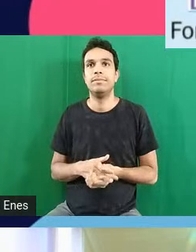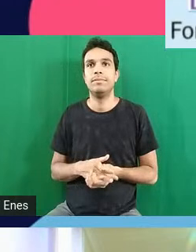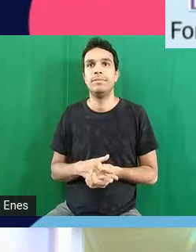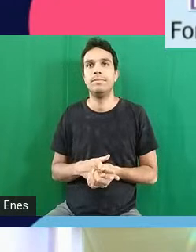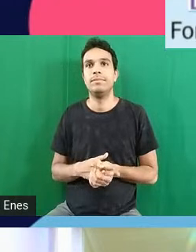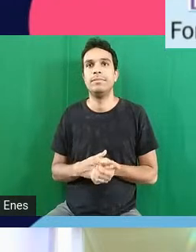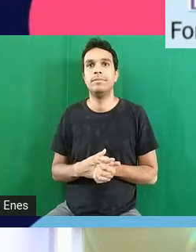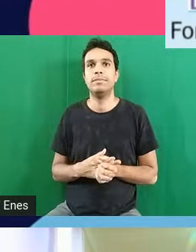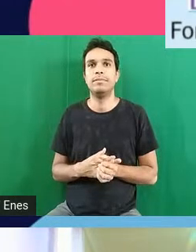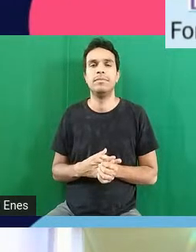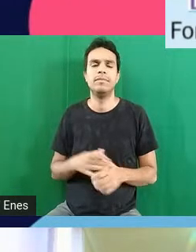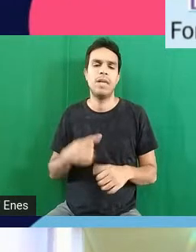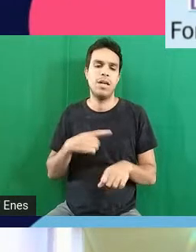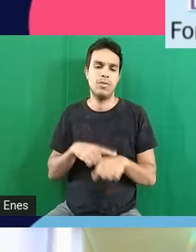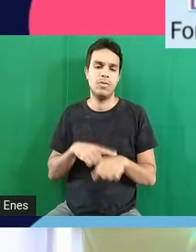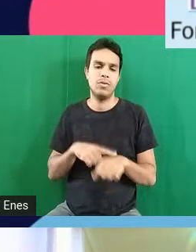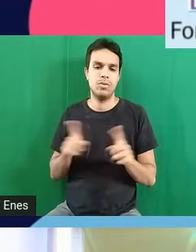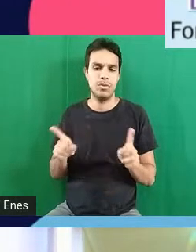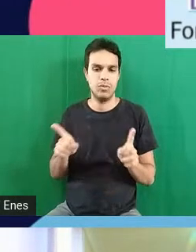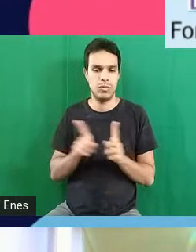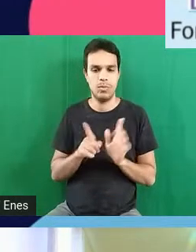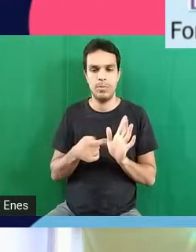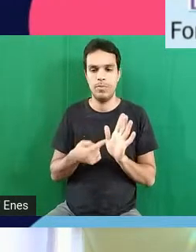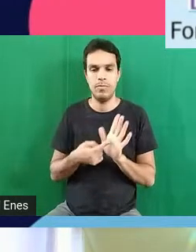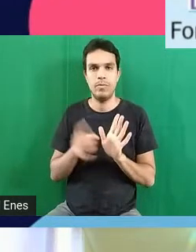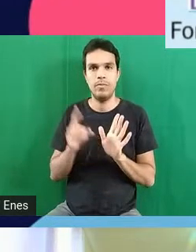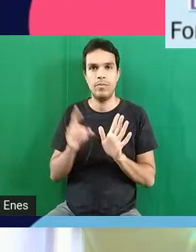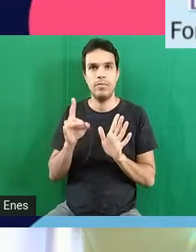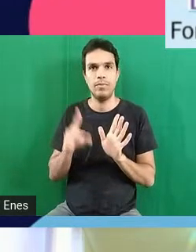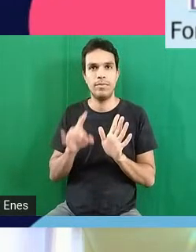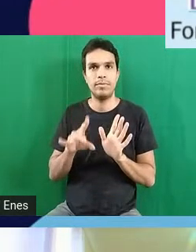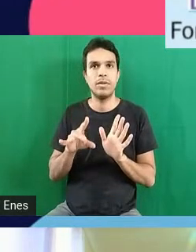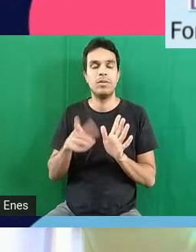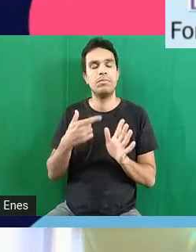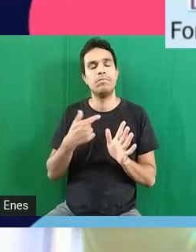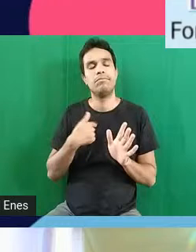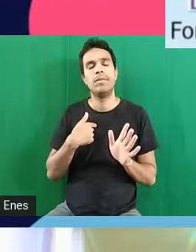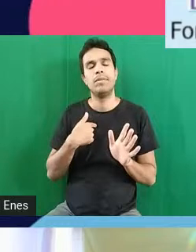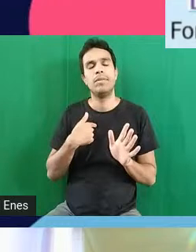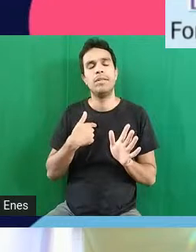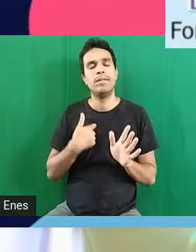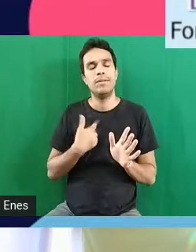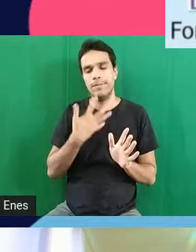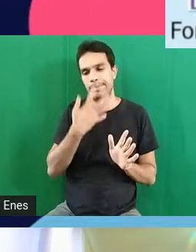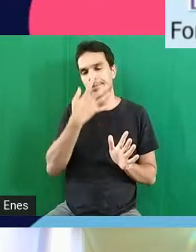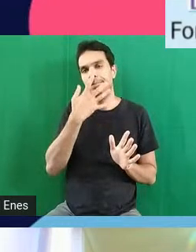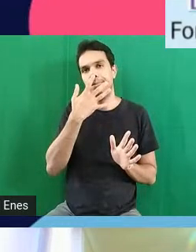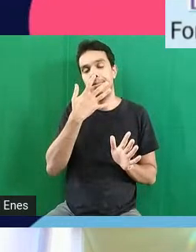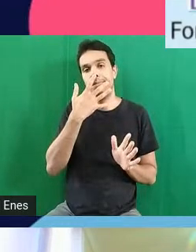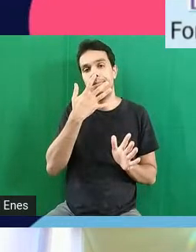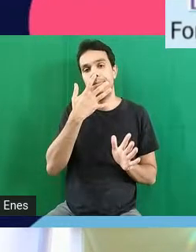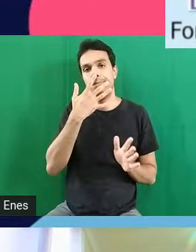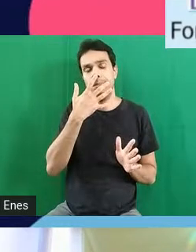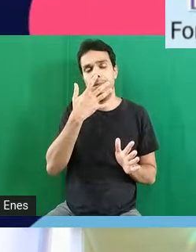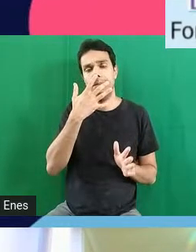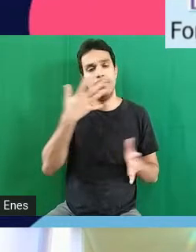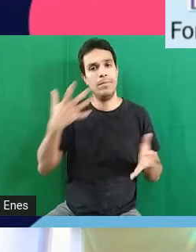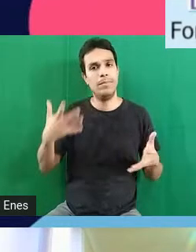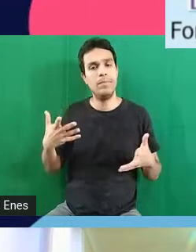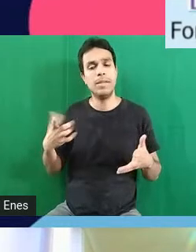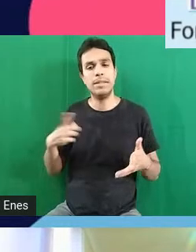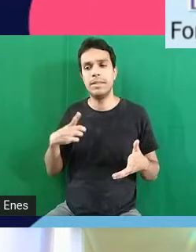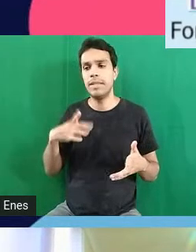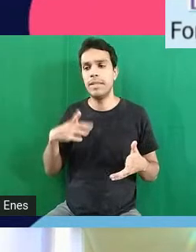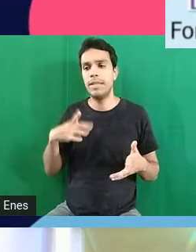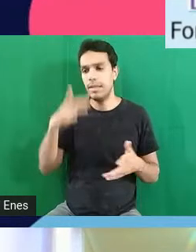bem rapidamente só mostrar só falar o quanto eu tô impressionada e contente com as coisas que estão sendo